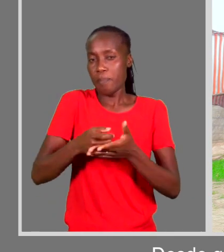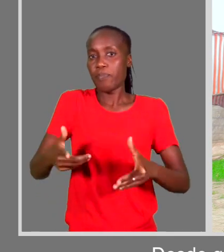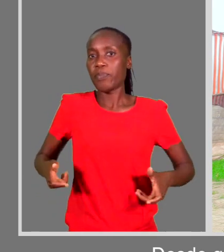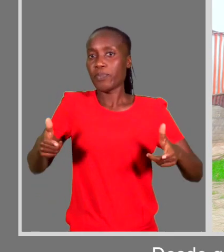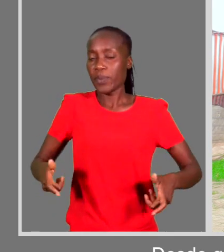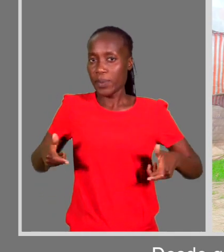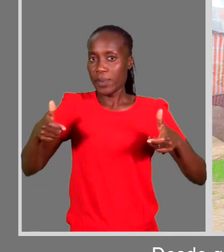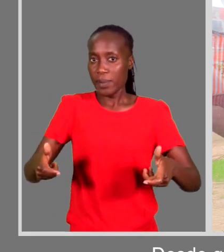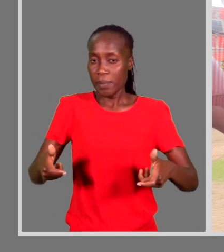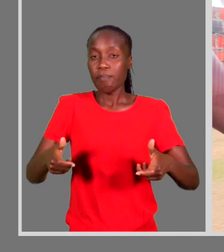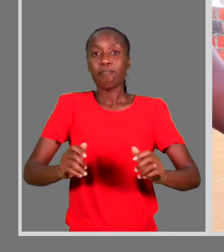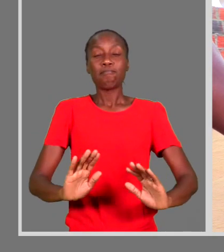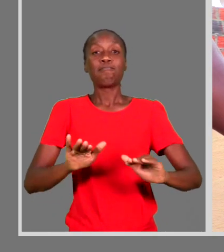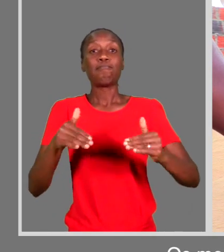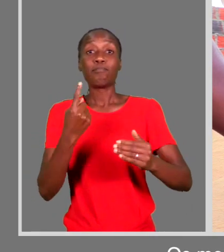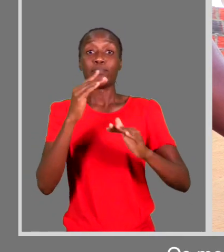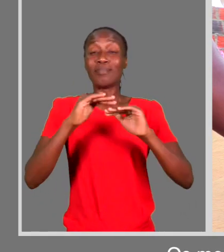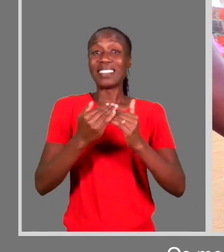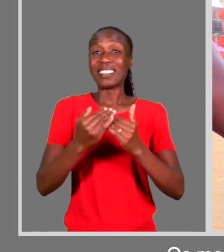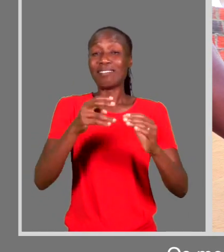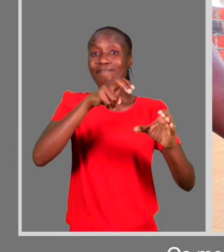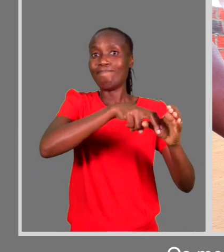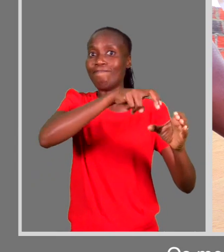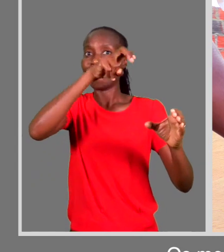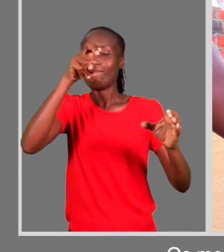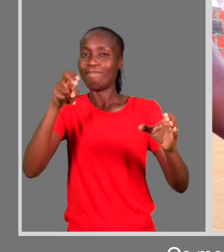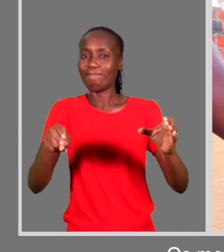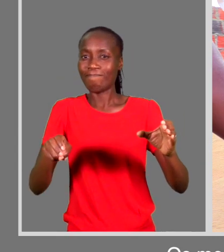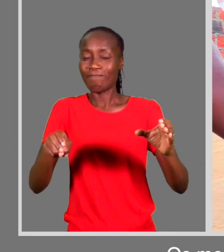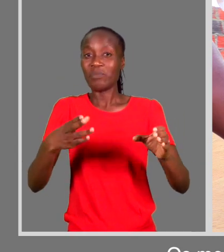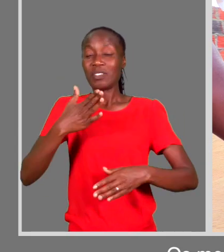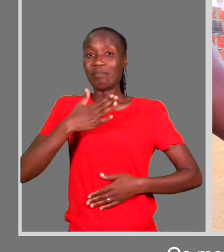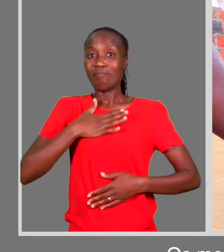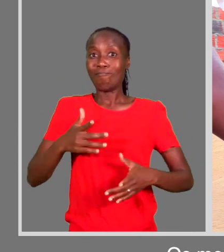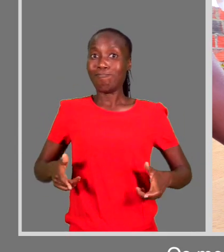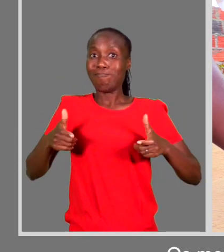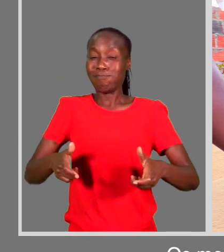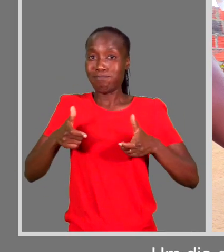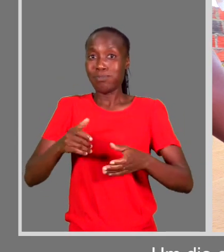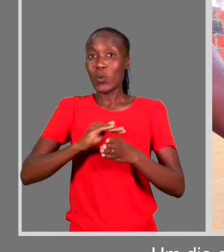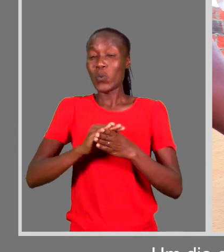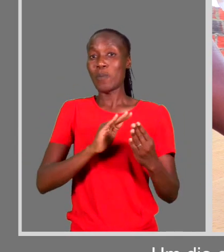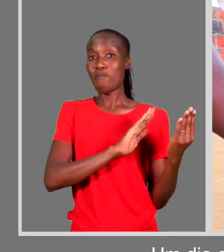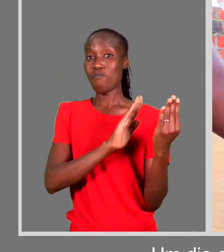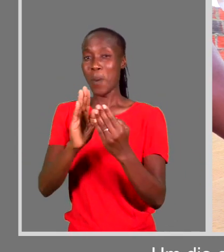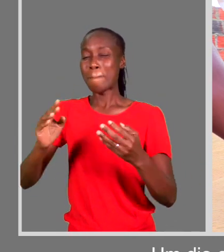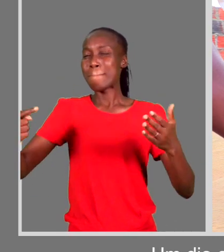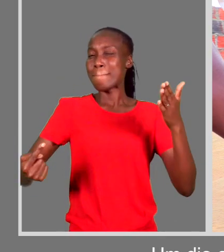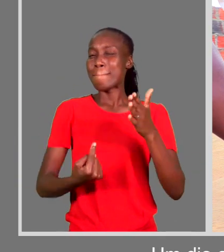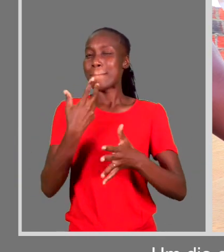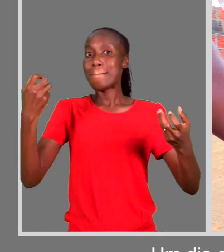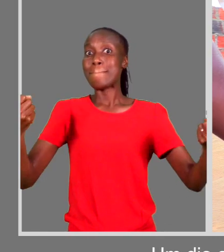avaria constantemente. Os meus patrões é que compraram esta cadeira de rodas. Um dia,